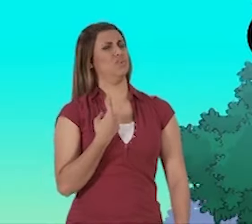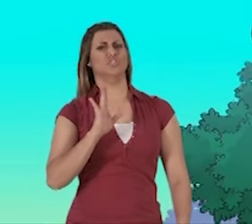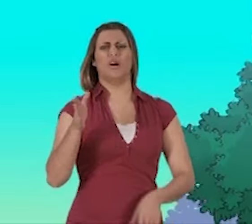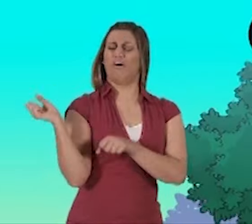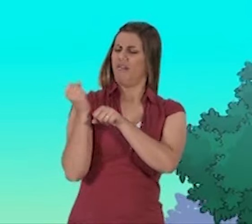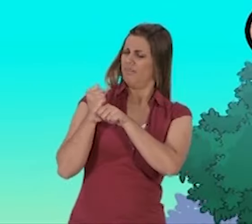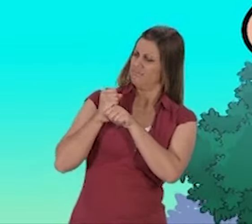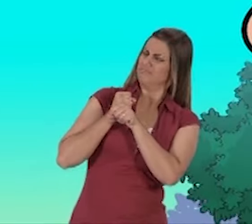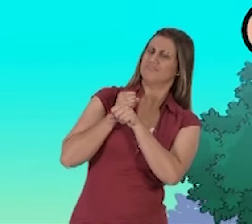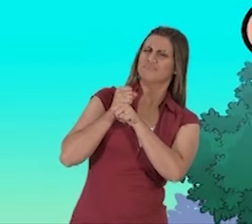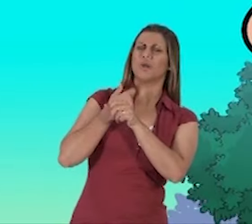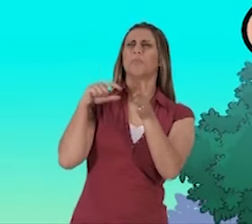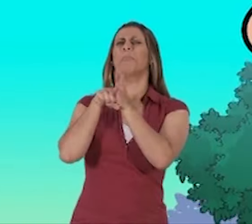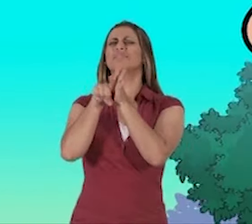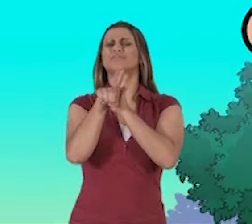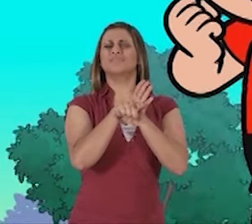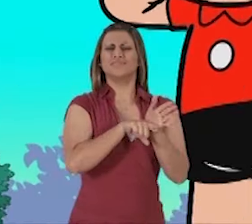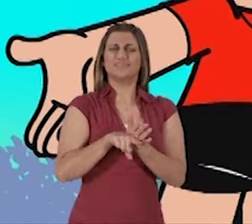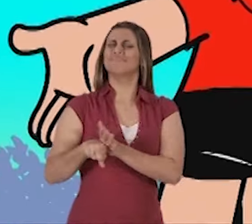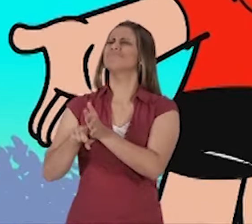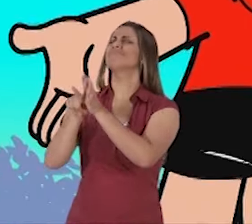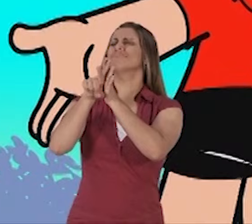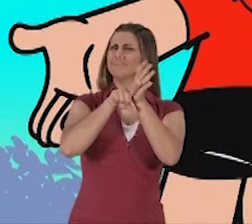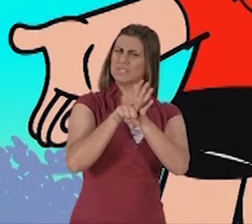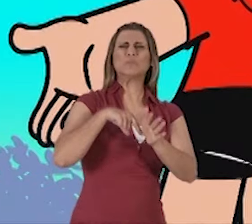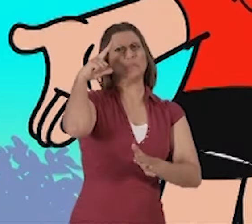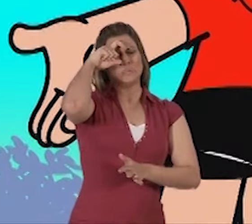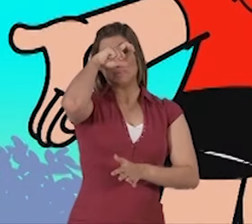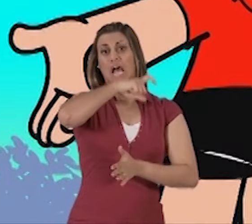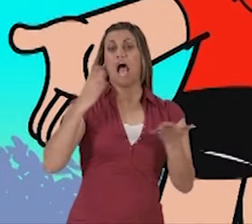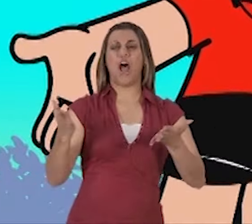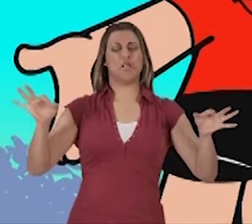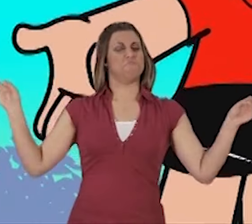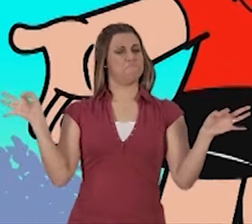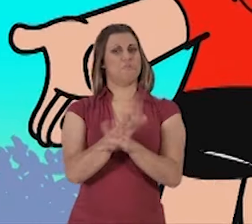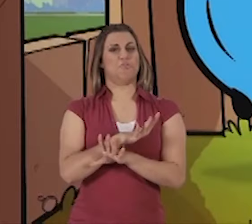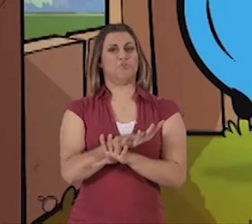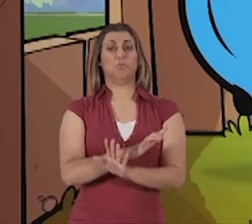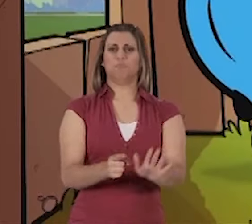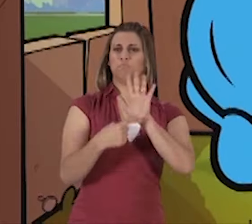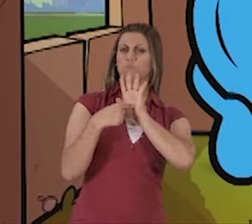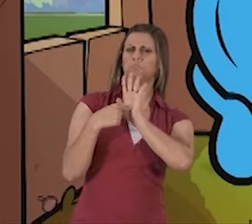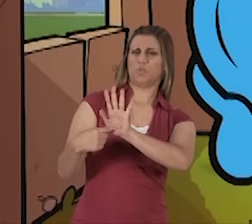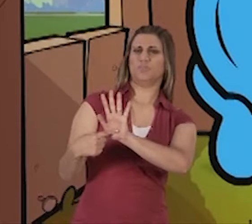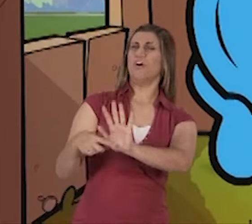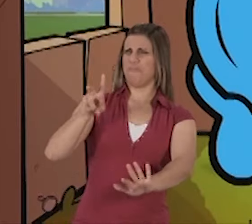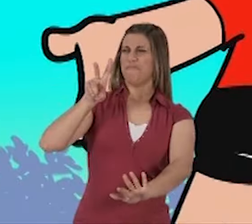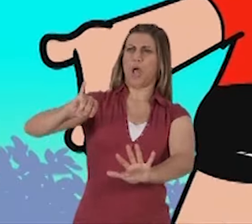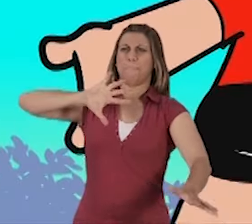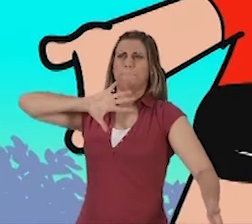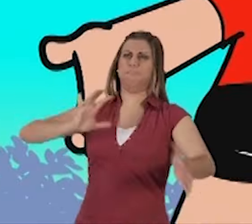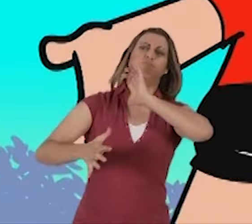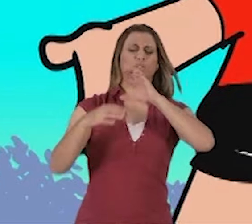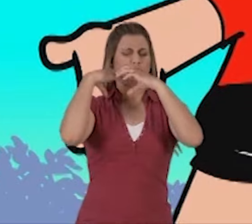Após anos e anos de pesquisa e trabalho duro, finalmente consegui terminar a minha obra-prima! É um invento que